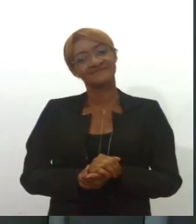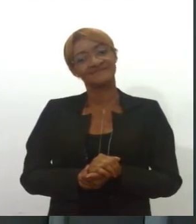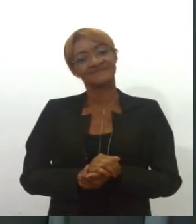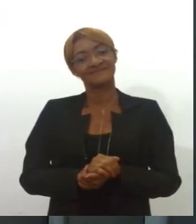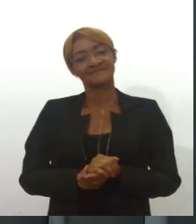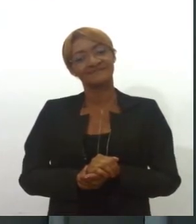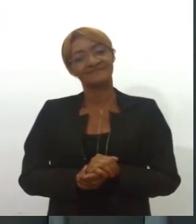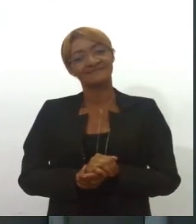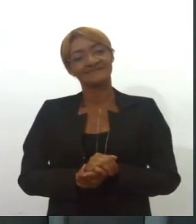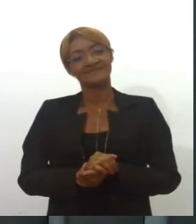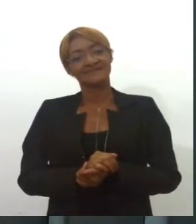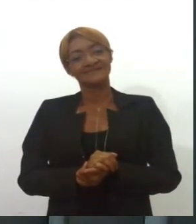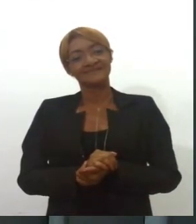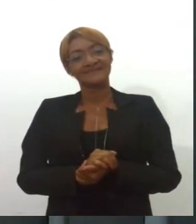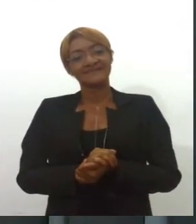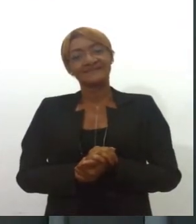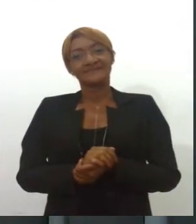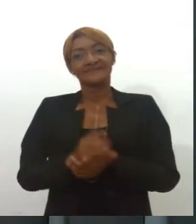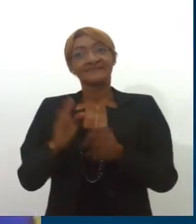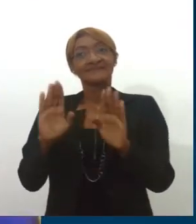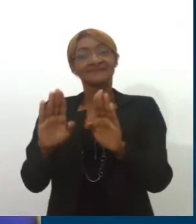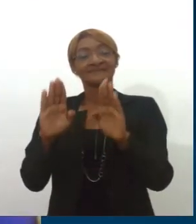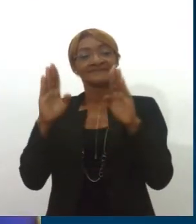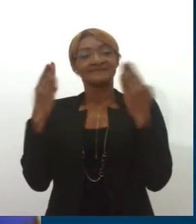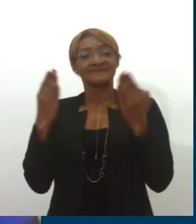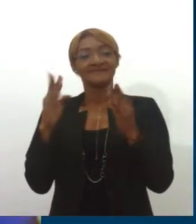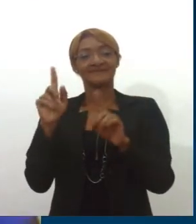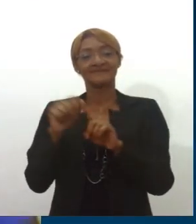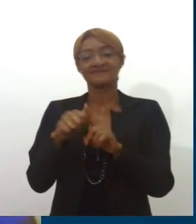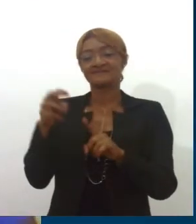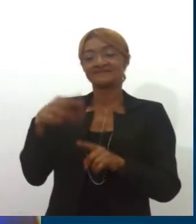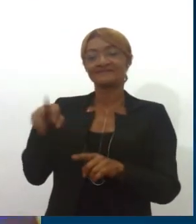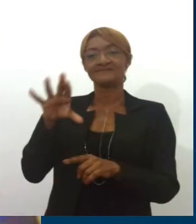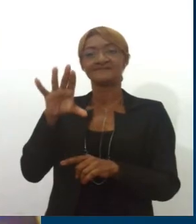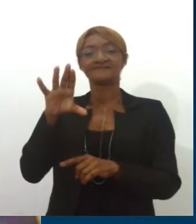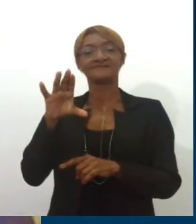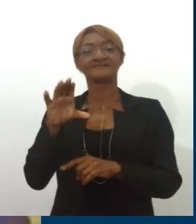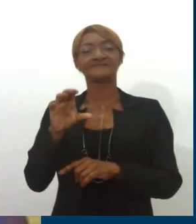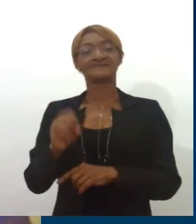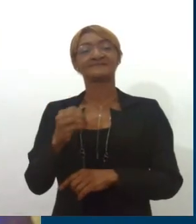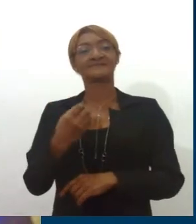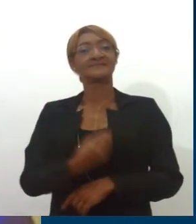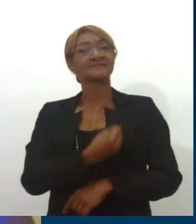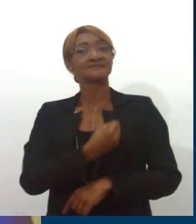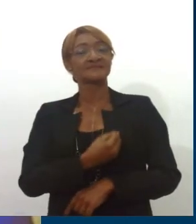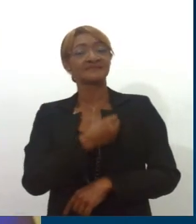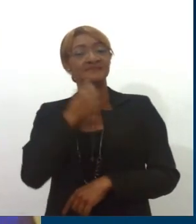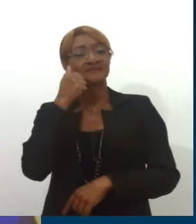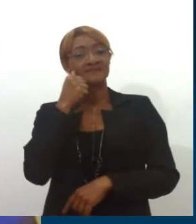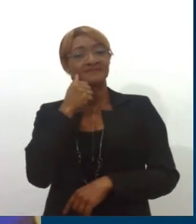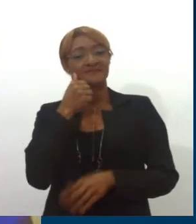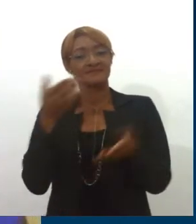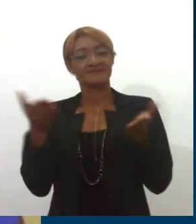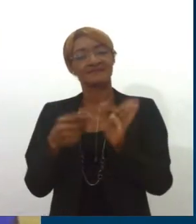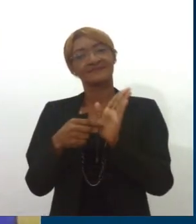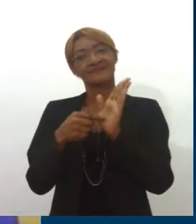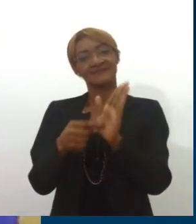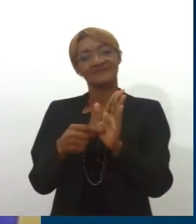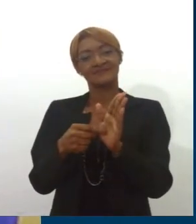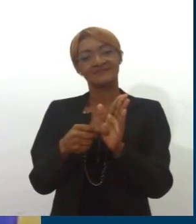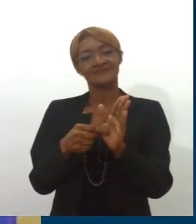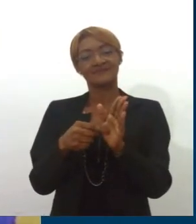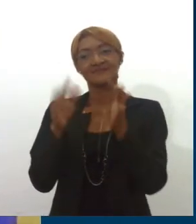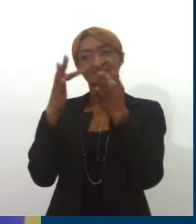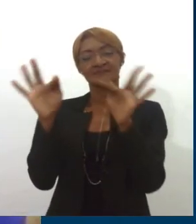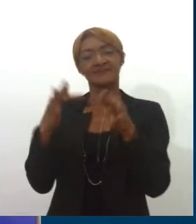celebrar, né? Nós estamos no mês de março, onde tem o Dia Internacional da Mulher. Eu vou trazer uma estrofe que fala